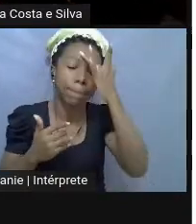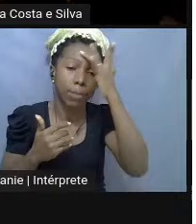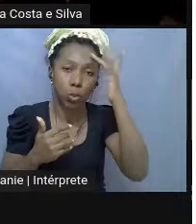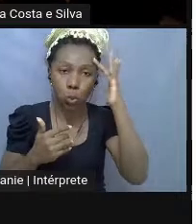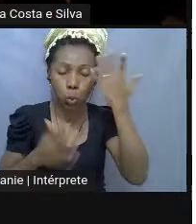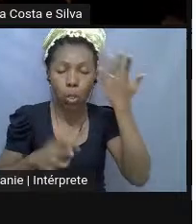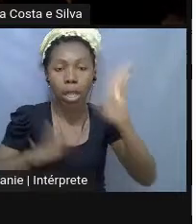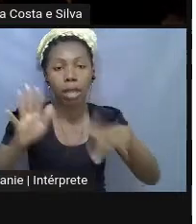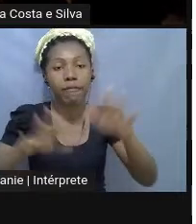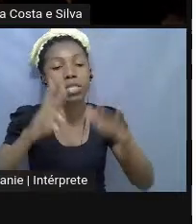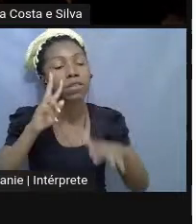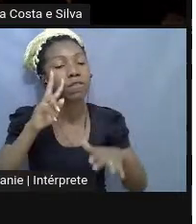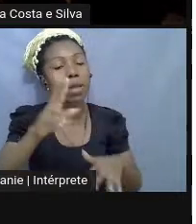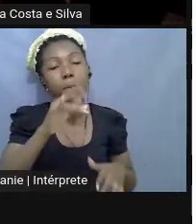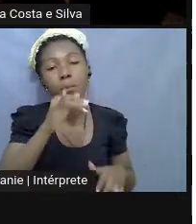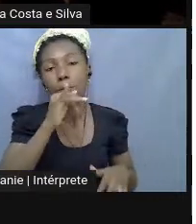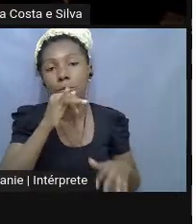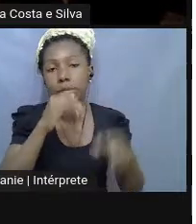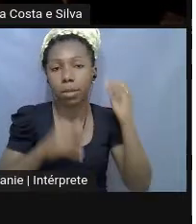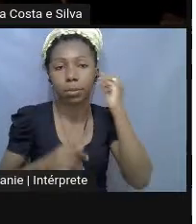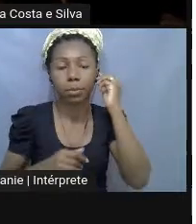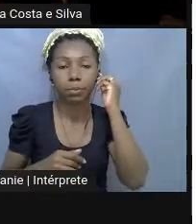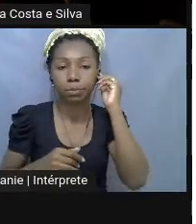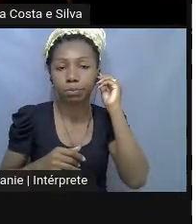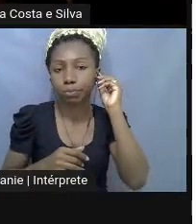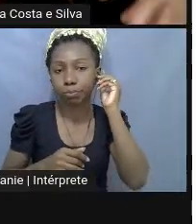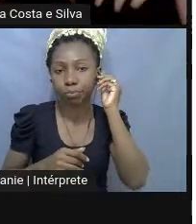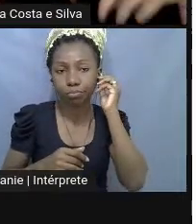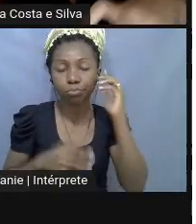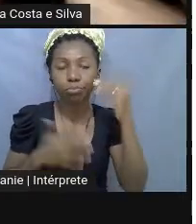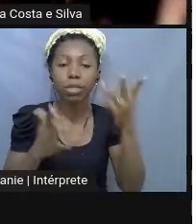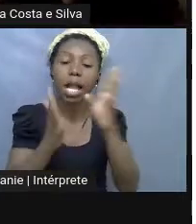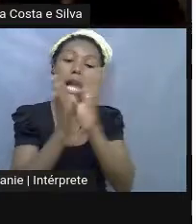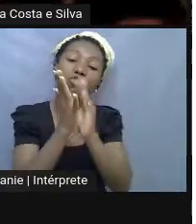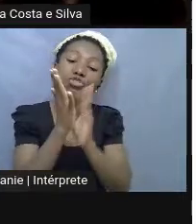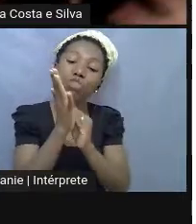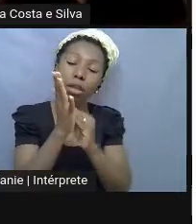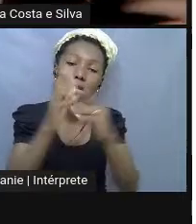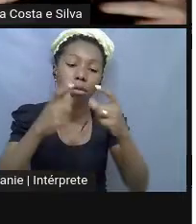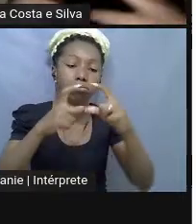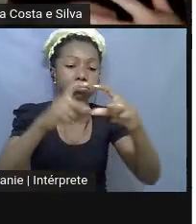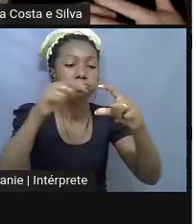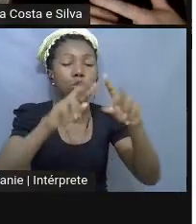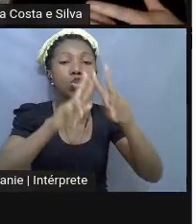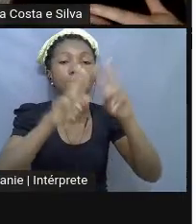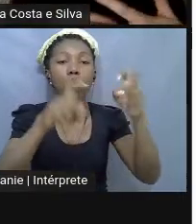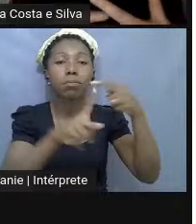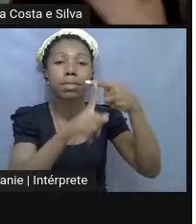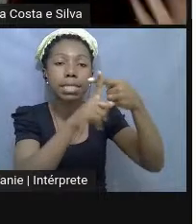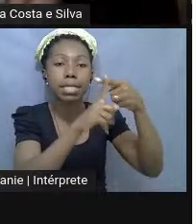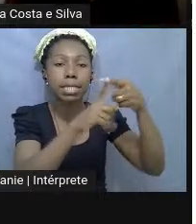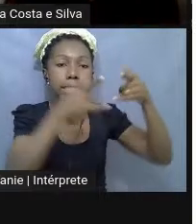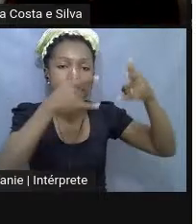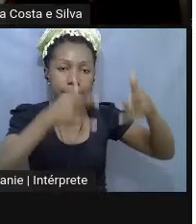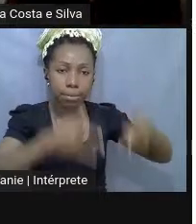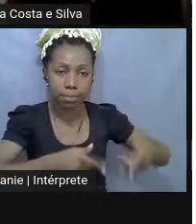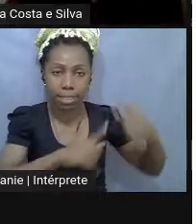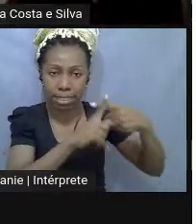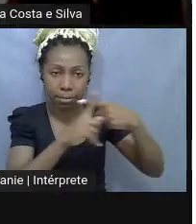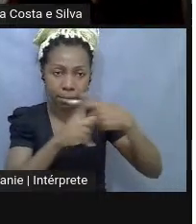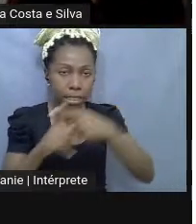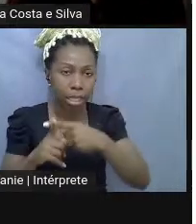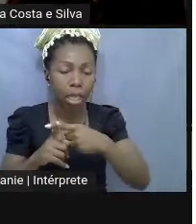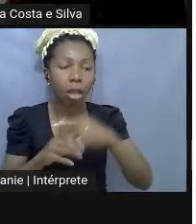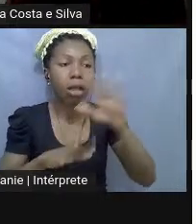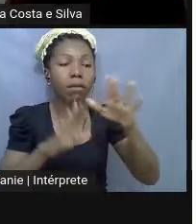a... A agenda e o monóculo que vai ser sobre cemitério, você pode fazer essa conexão, mas não